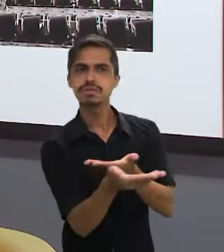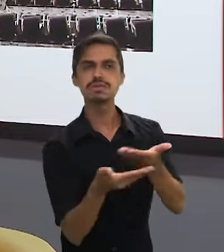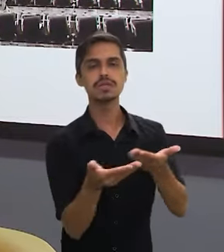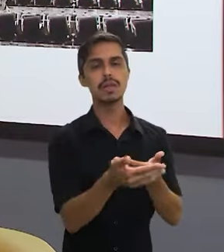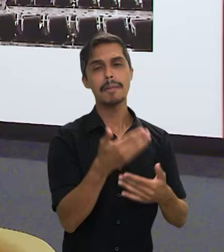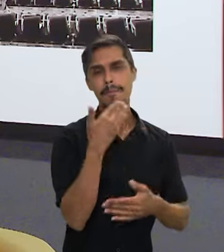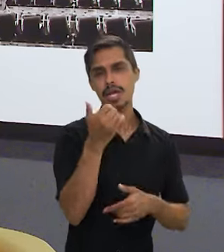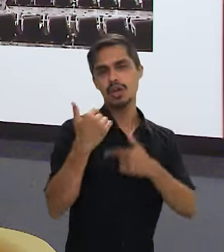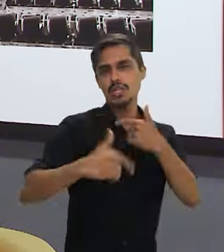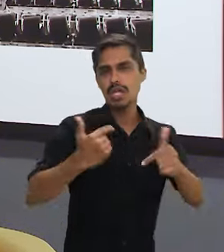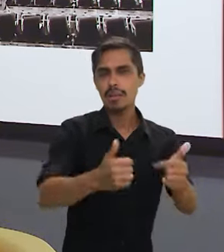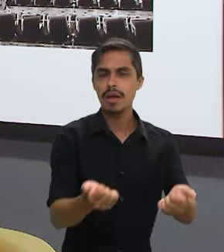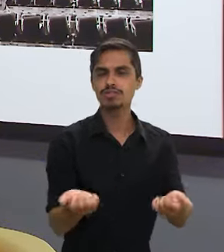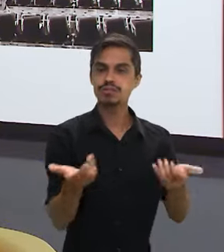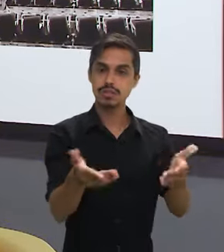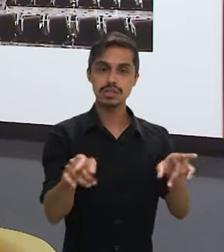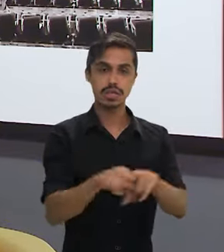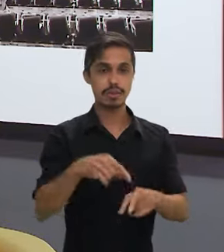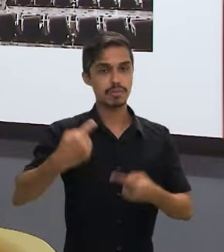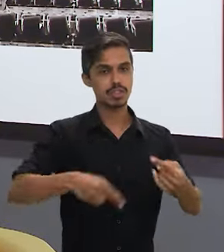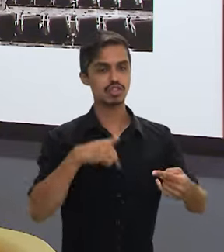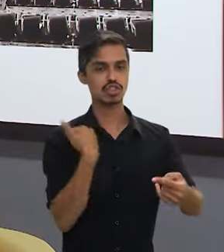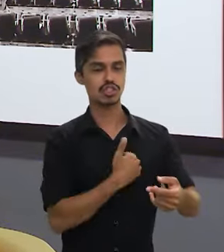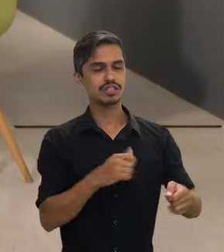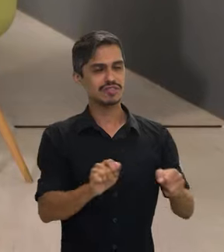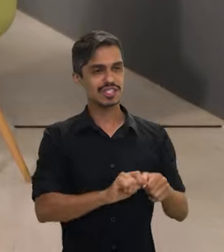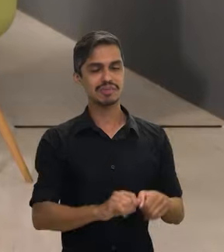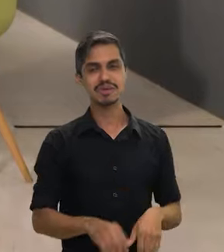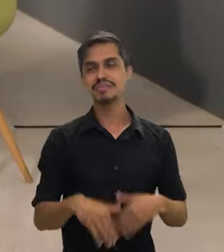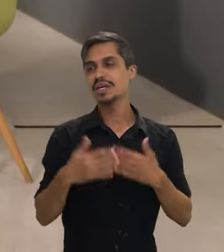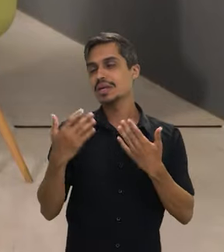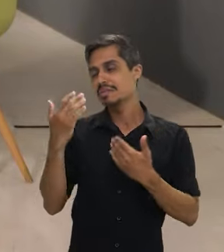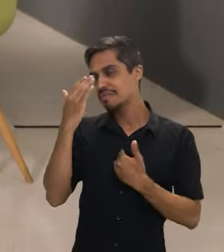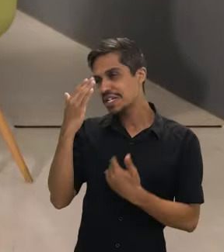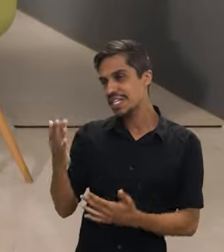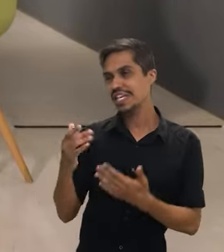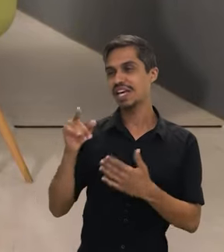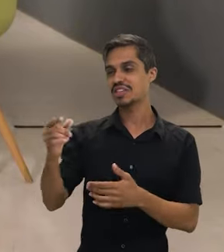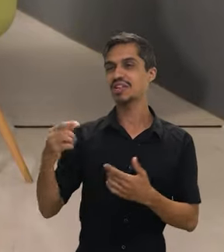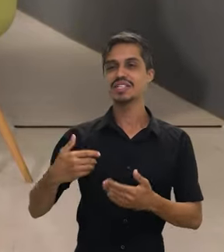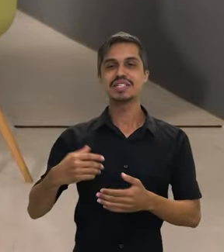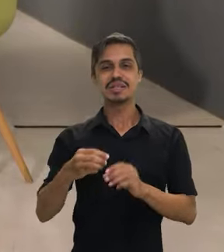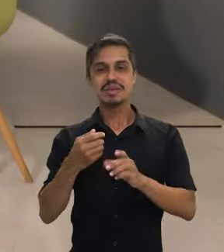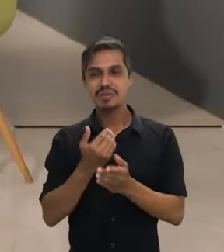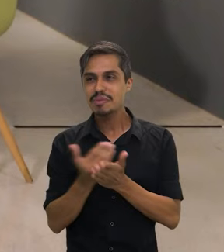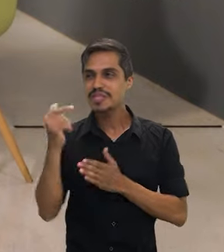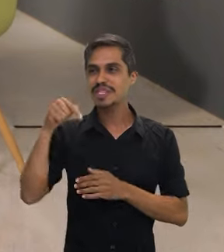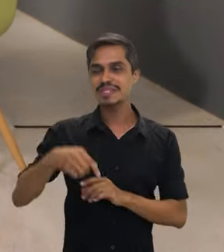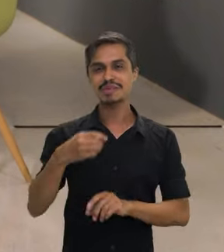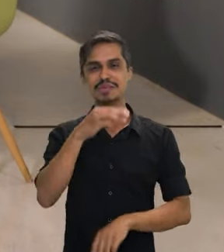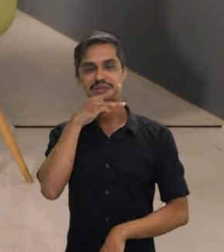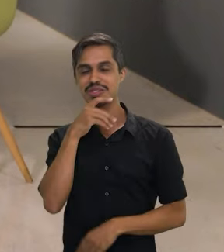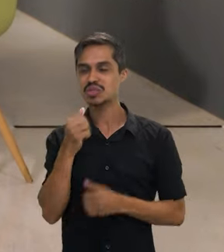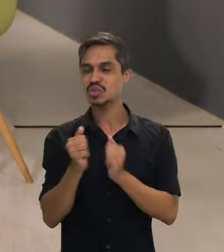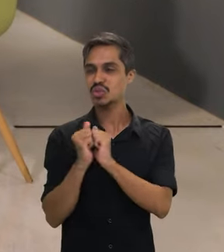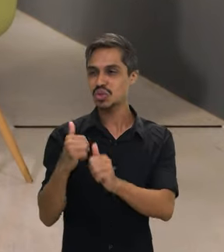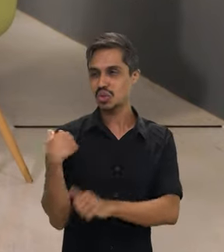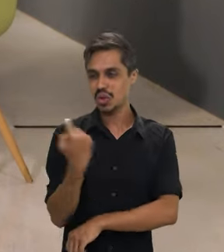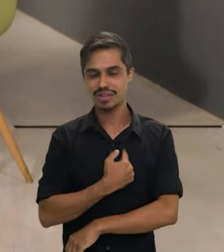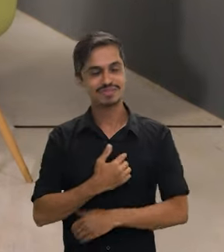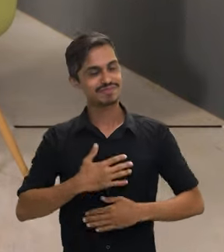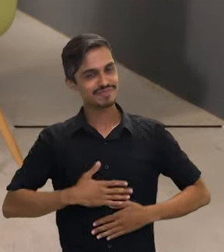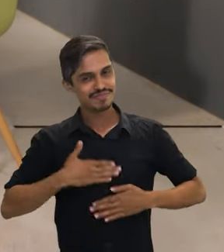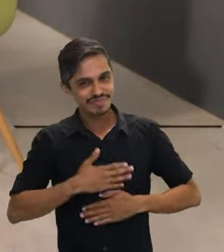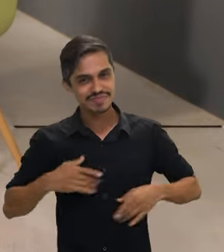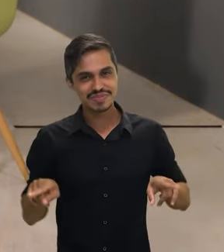para condições melhores de trabalho e todas as políticas que nós fizemos. Tá jóia, obrigada por abrir esse mês de março com a gente. Uma honra,